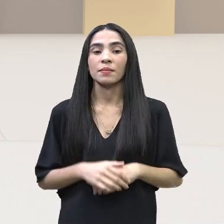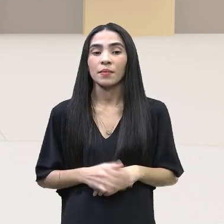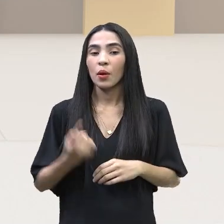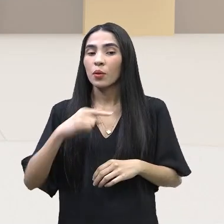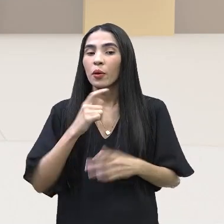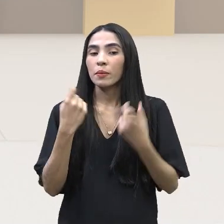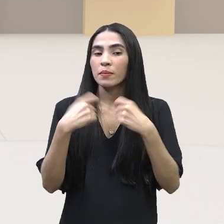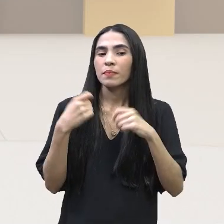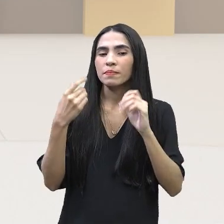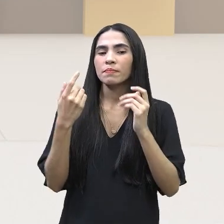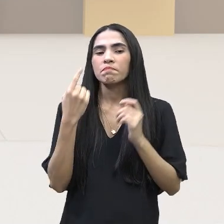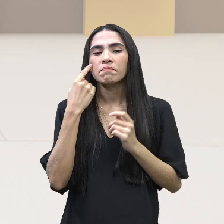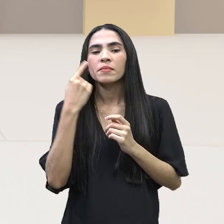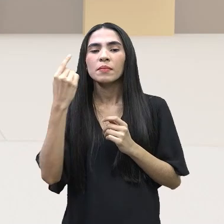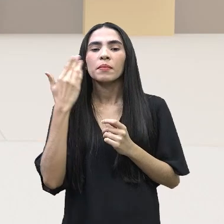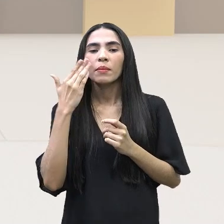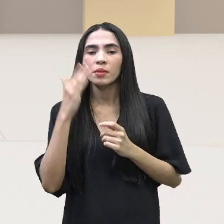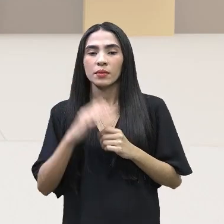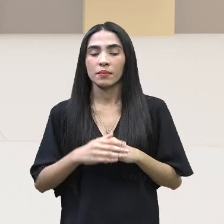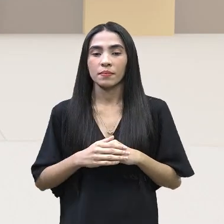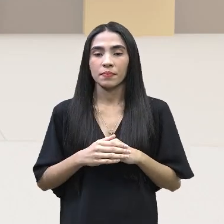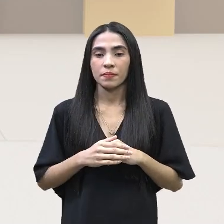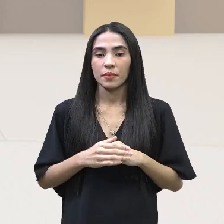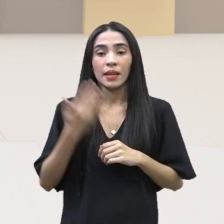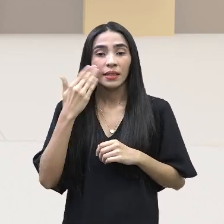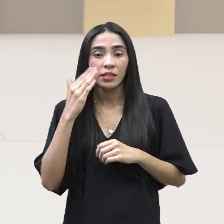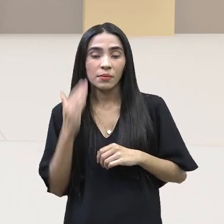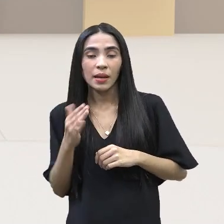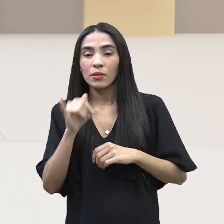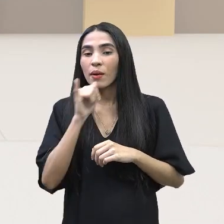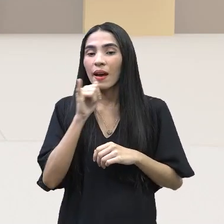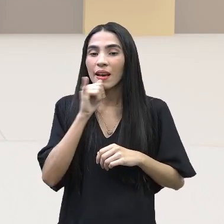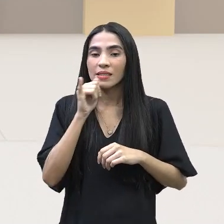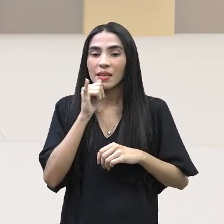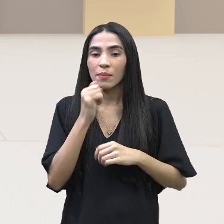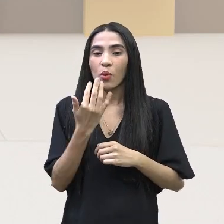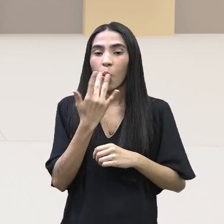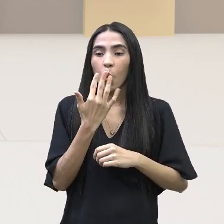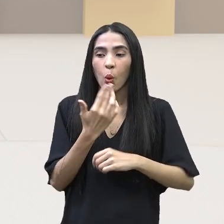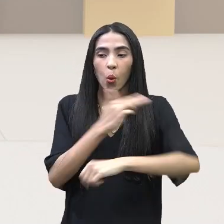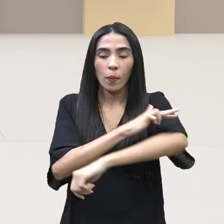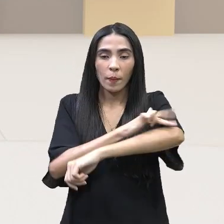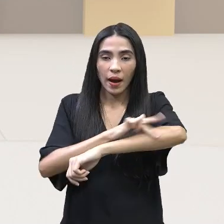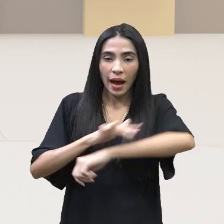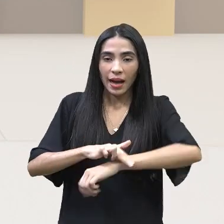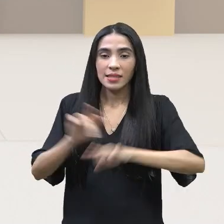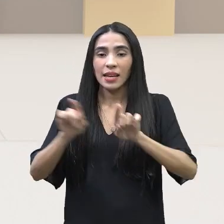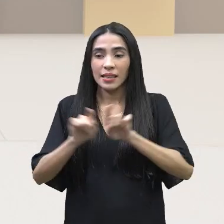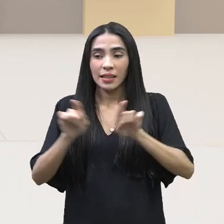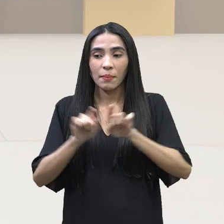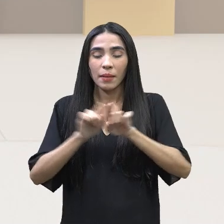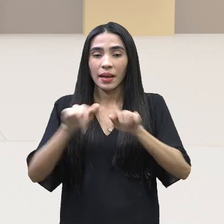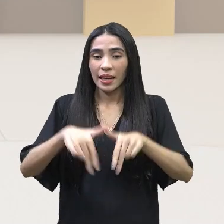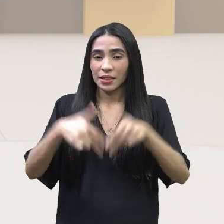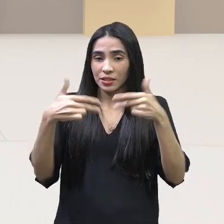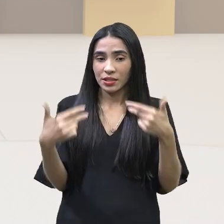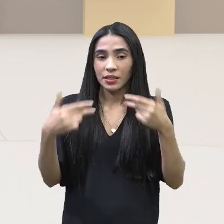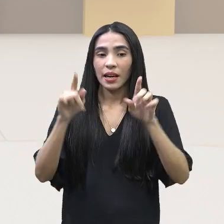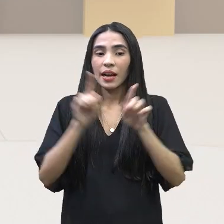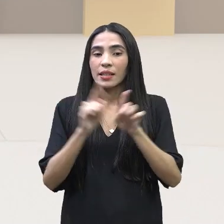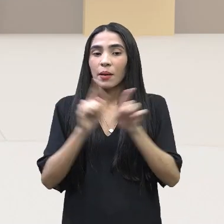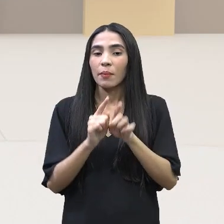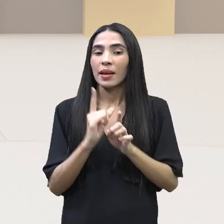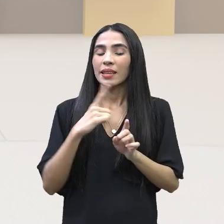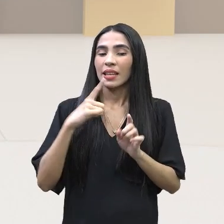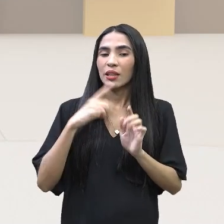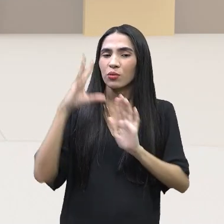nós pressupomos o quê? O entendimento de raça e etnia e da existência